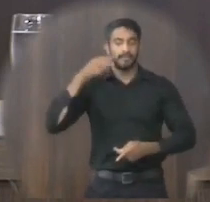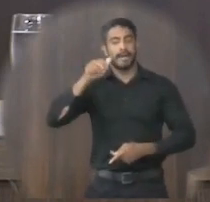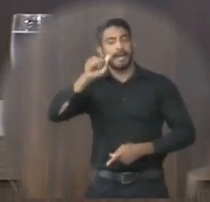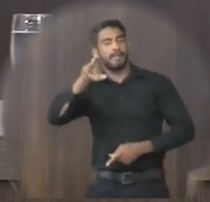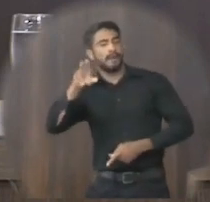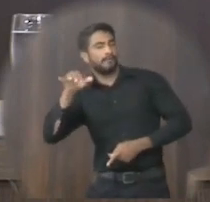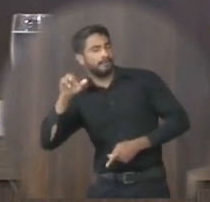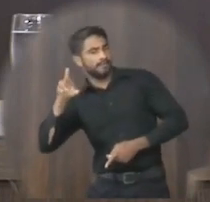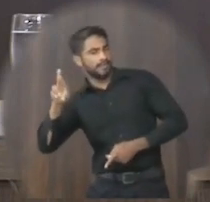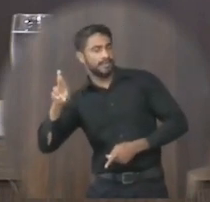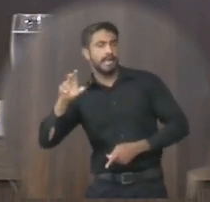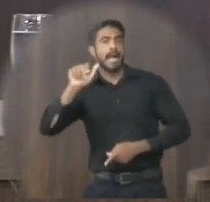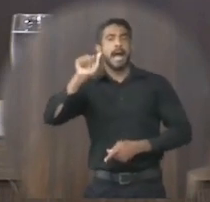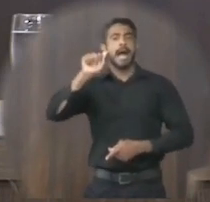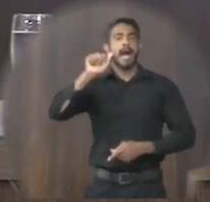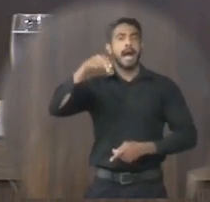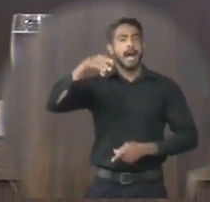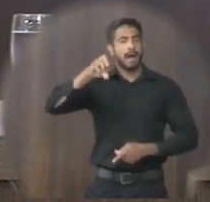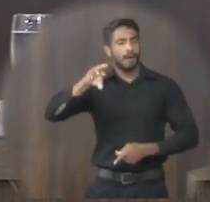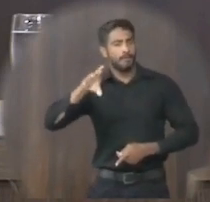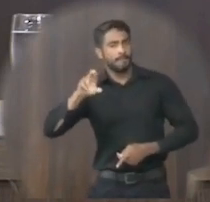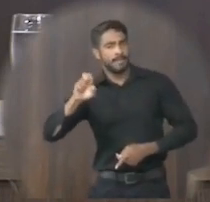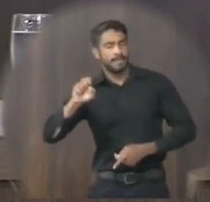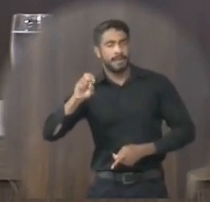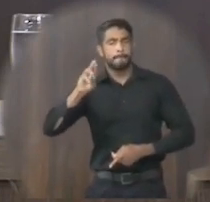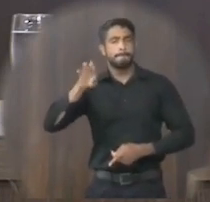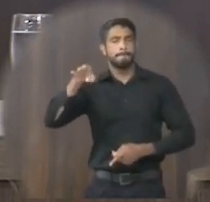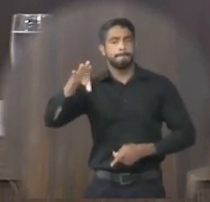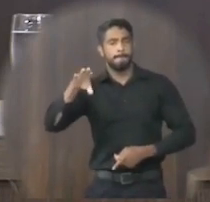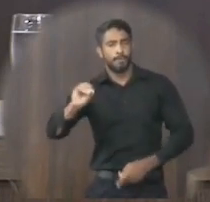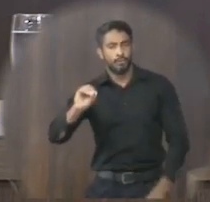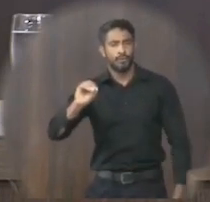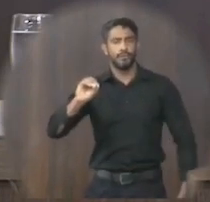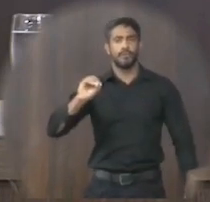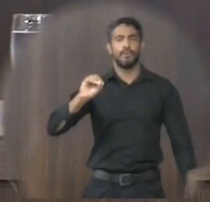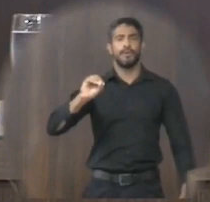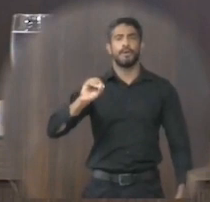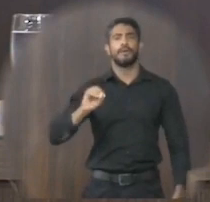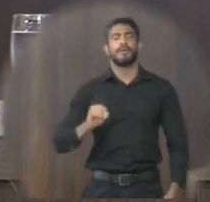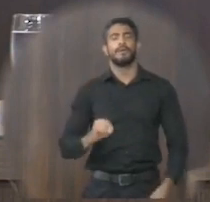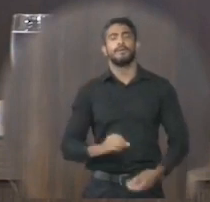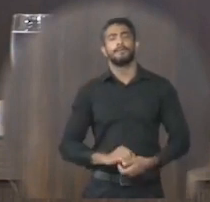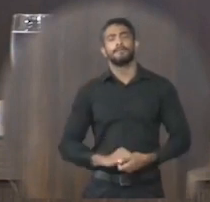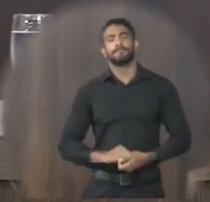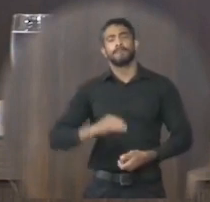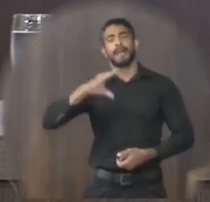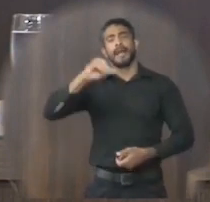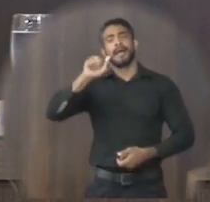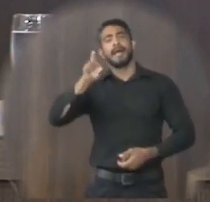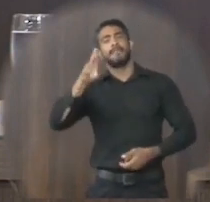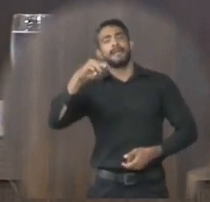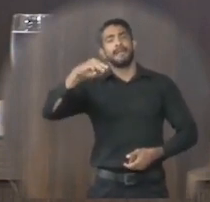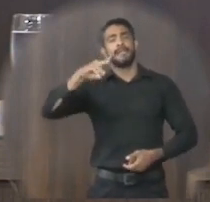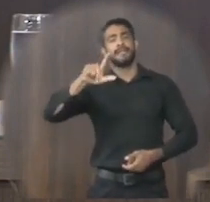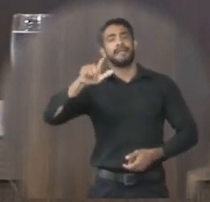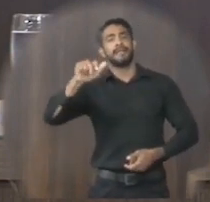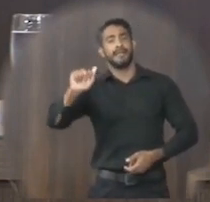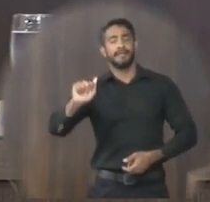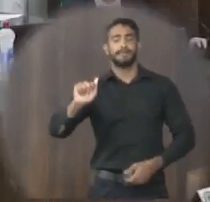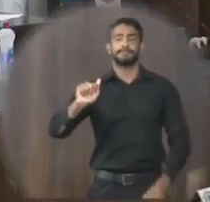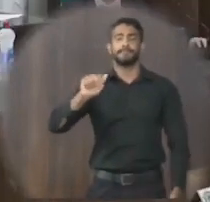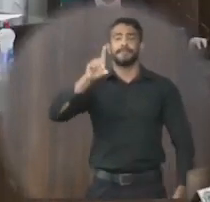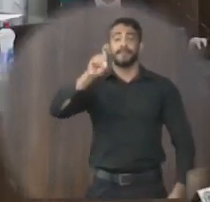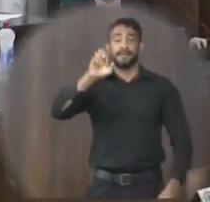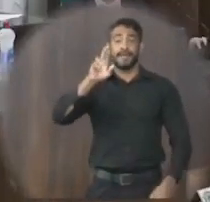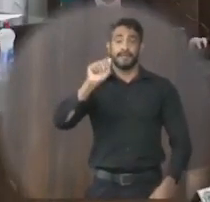Soares Cordeiro, Almir Dias Santos Bruno Henrique Oliveira Mendes Carmelina Romana da Silva Teixeira